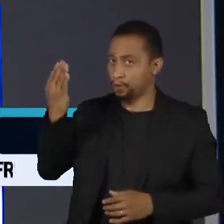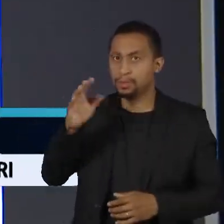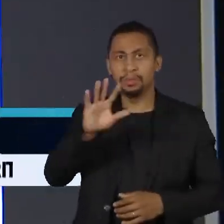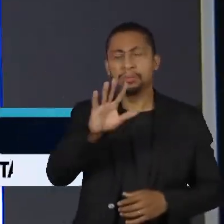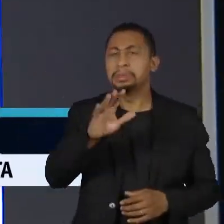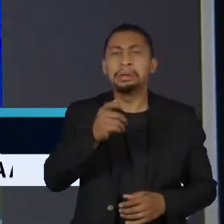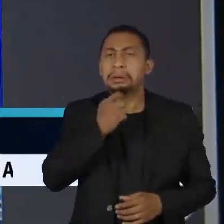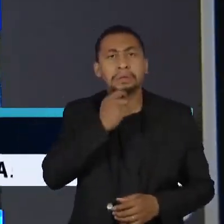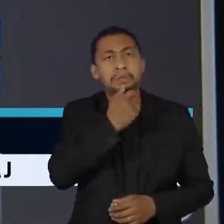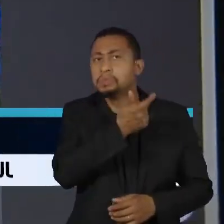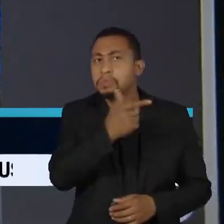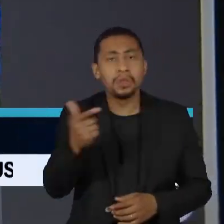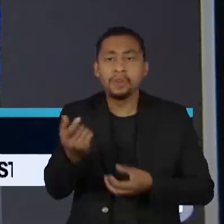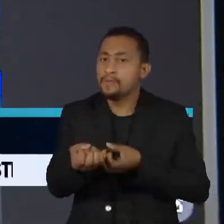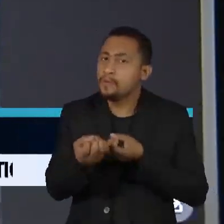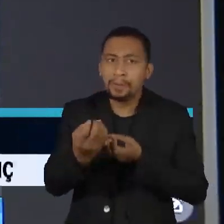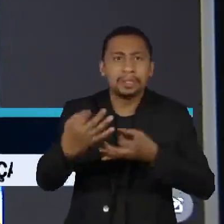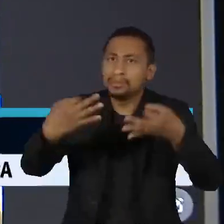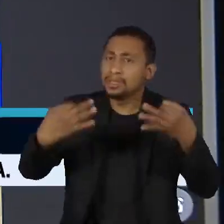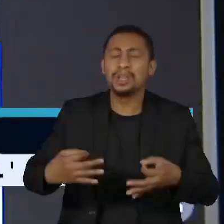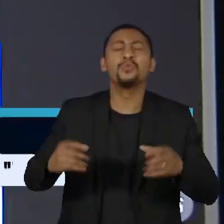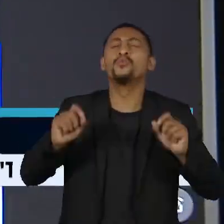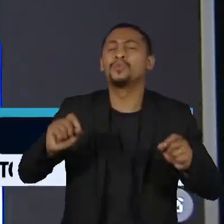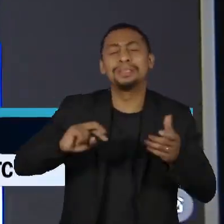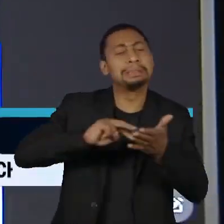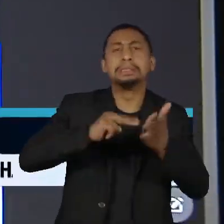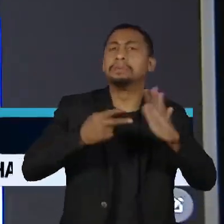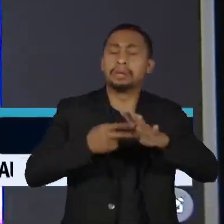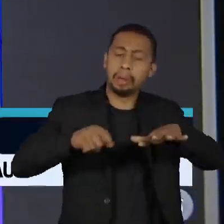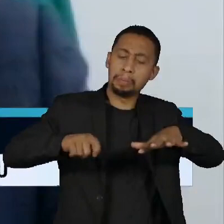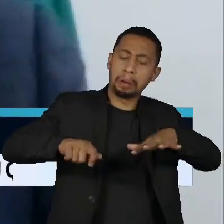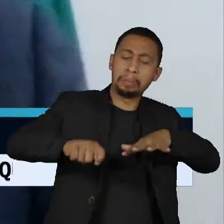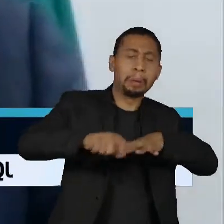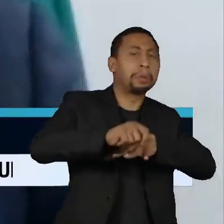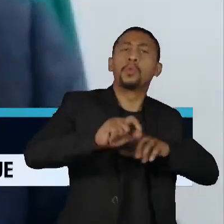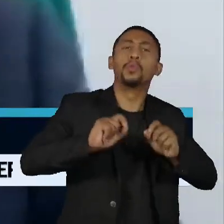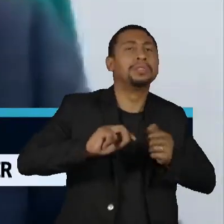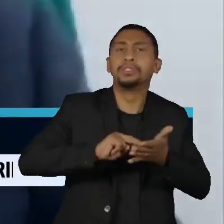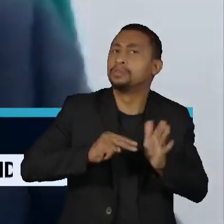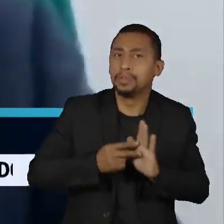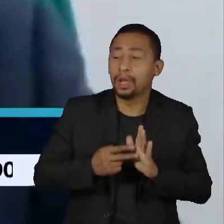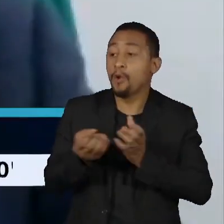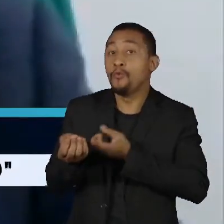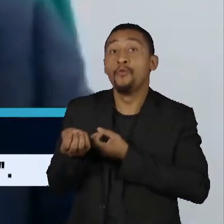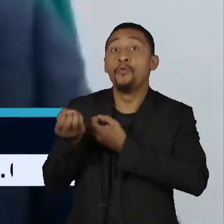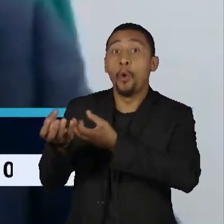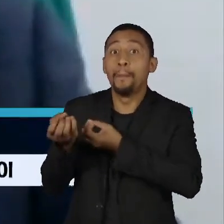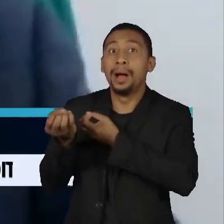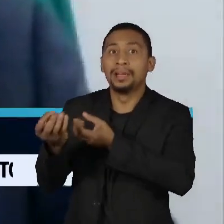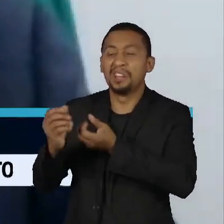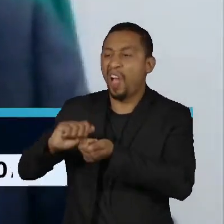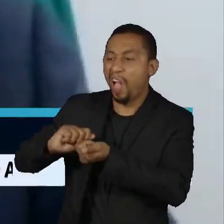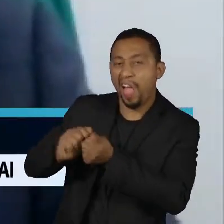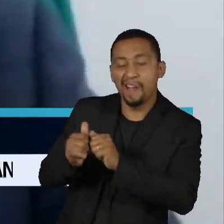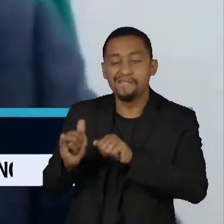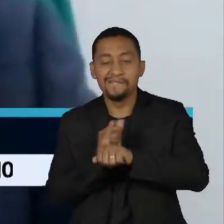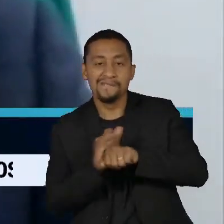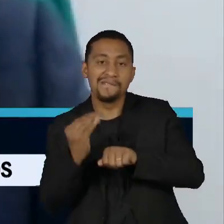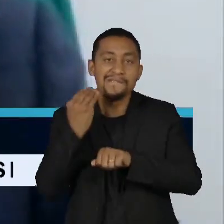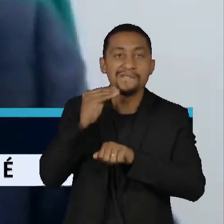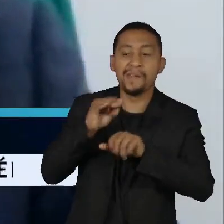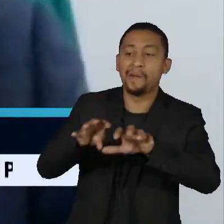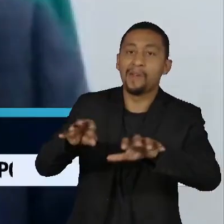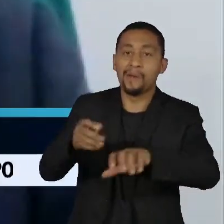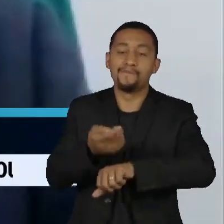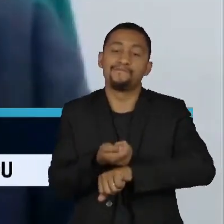definição única sobre o que é fake news ou desinformação. É muito difícil uma definição única nesse